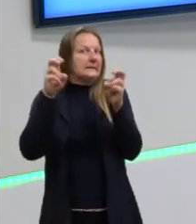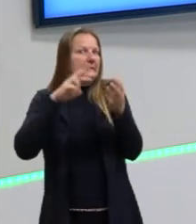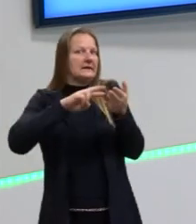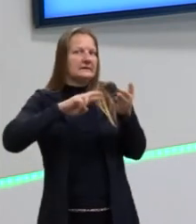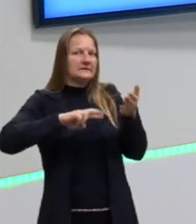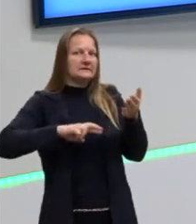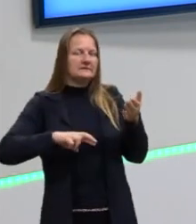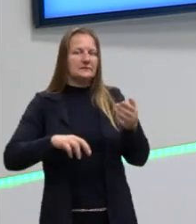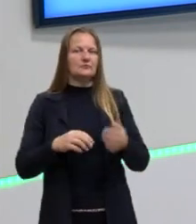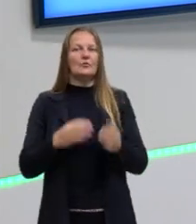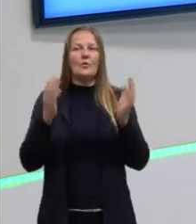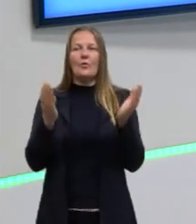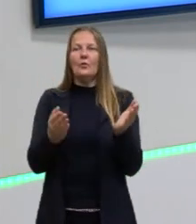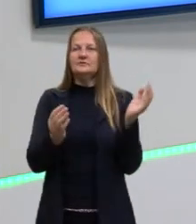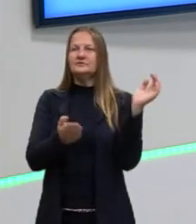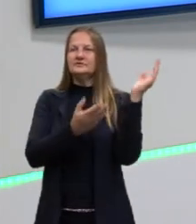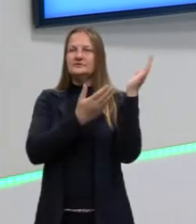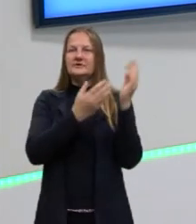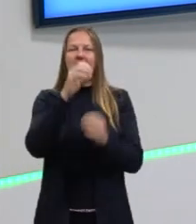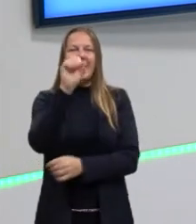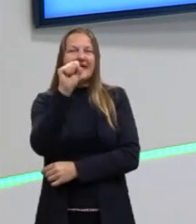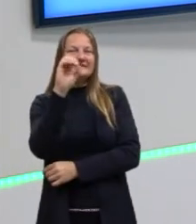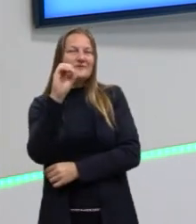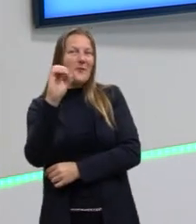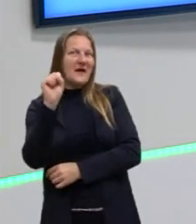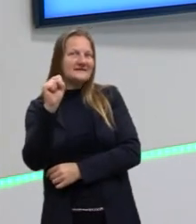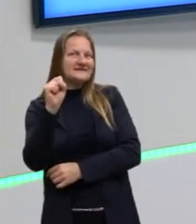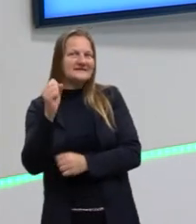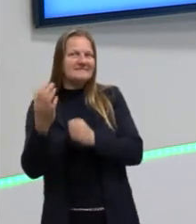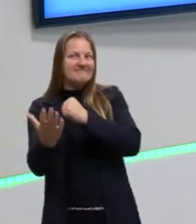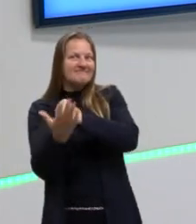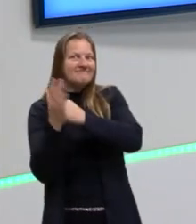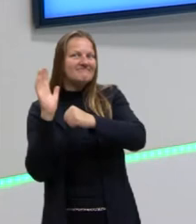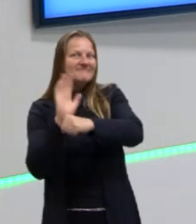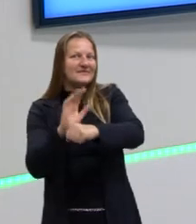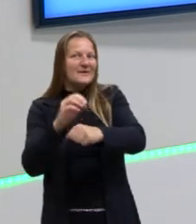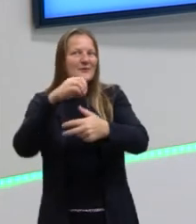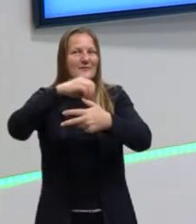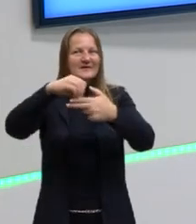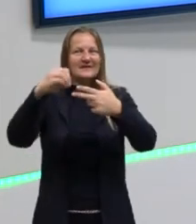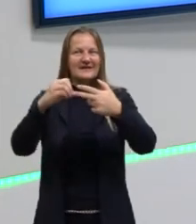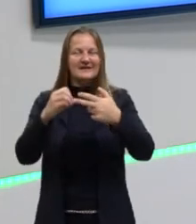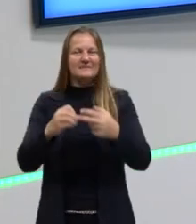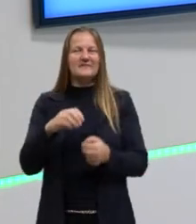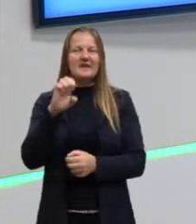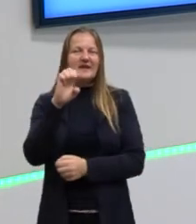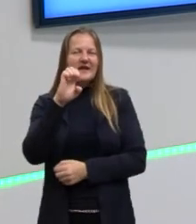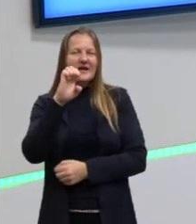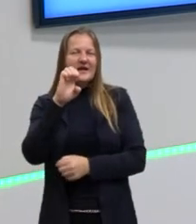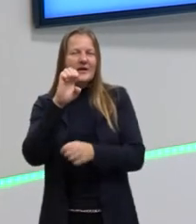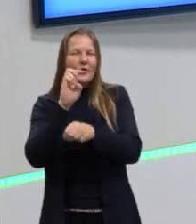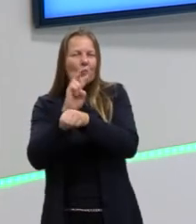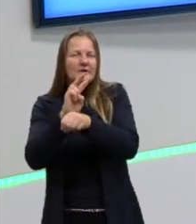Então, hoje é o SOS Enem na área, então, da ecologia,